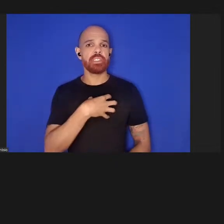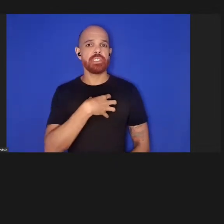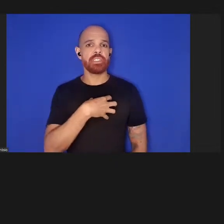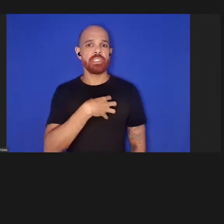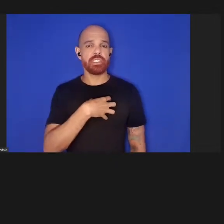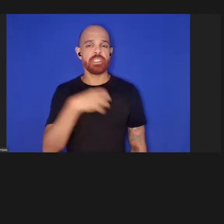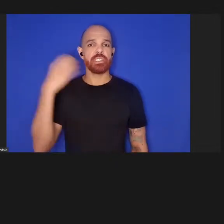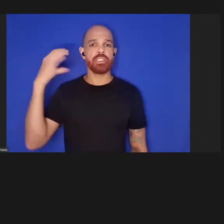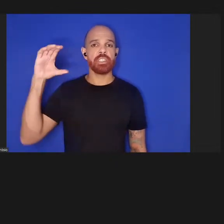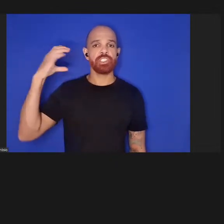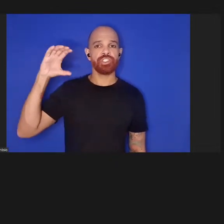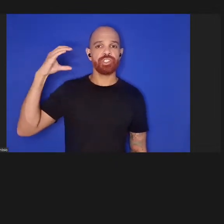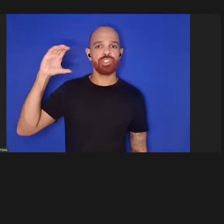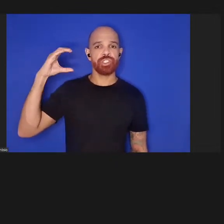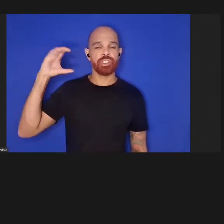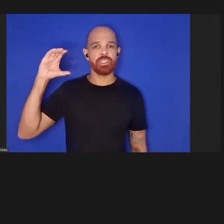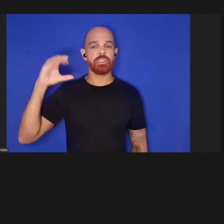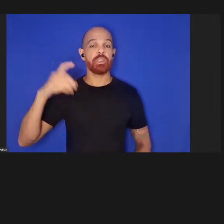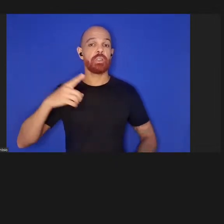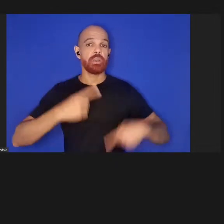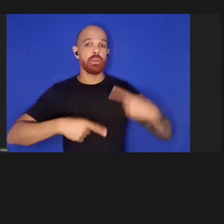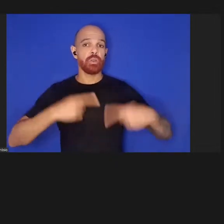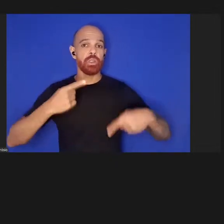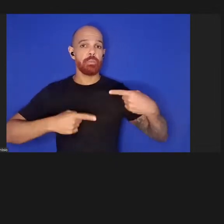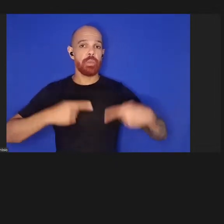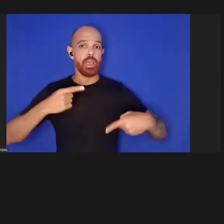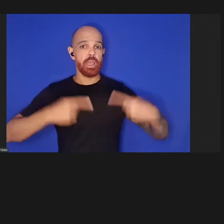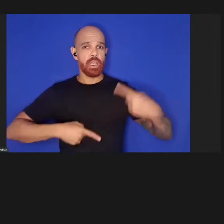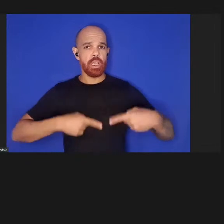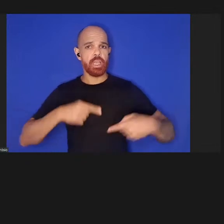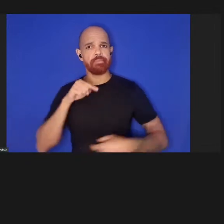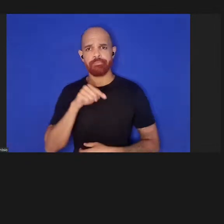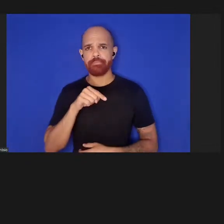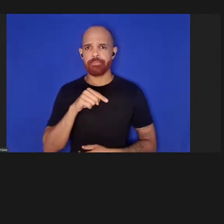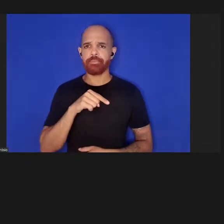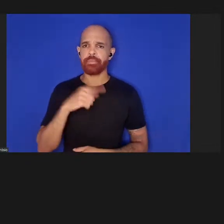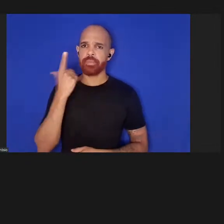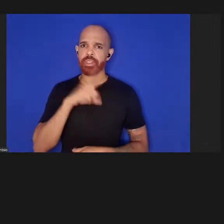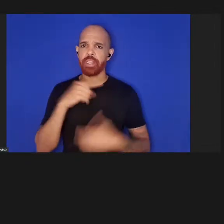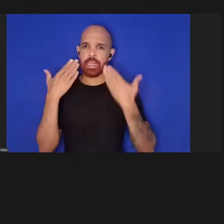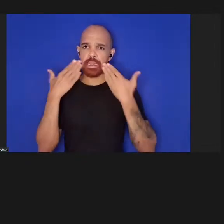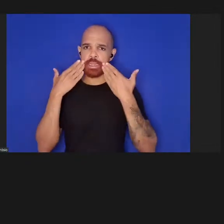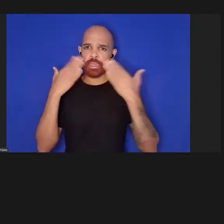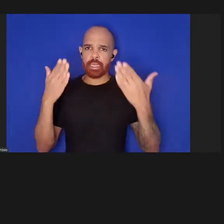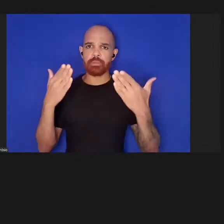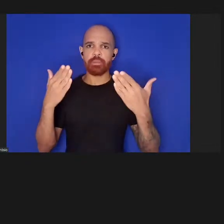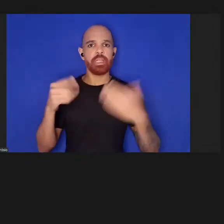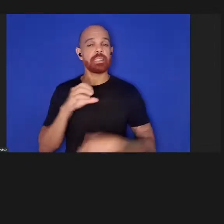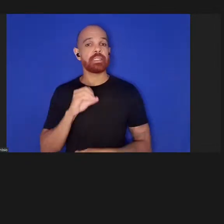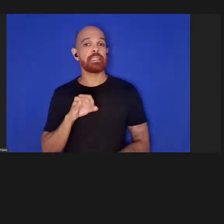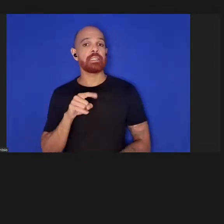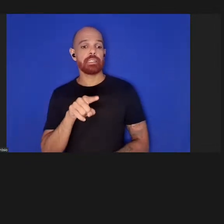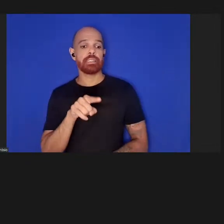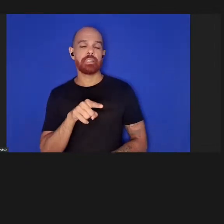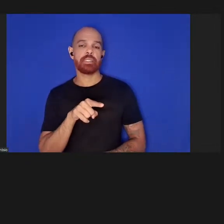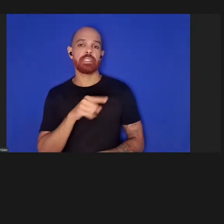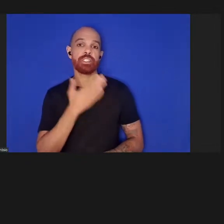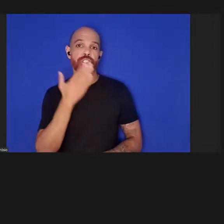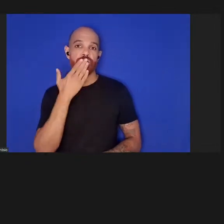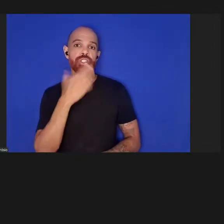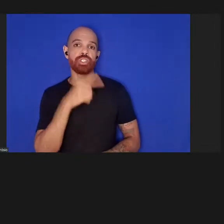debate fica extremamente transparente quando se refere a esse tipo de artigo